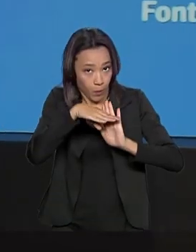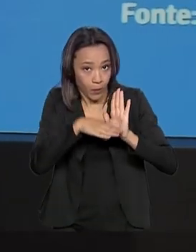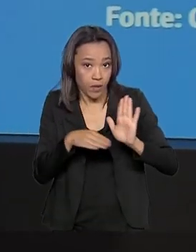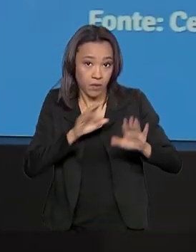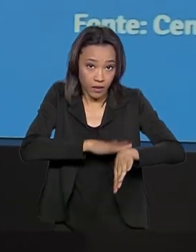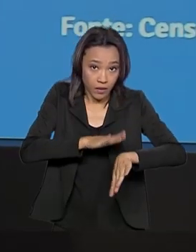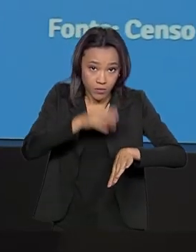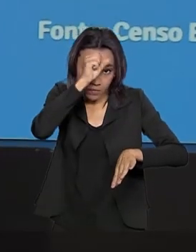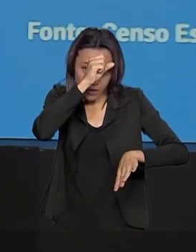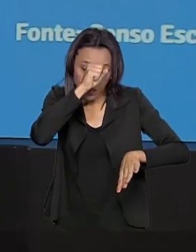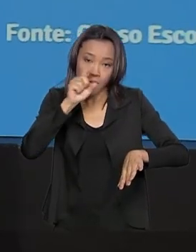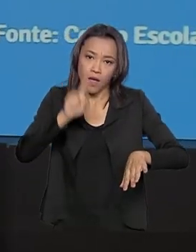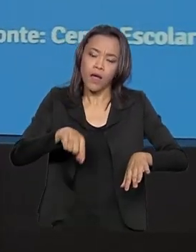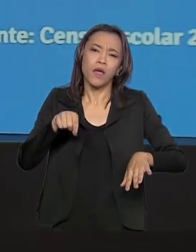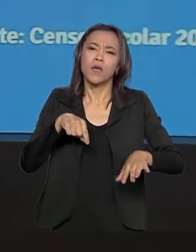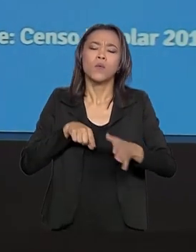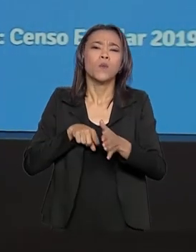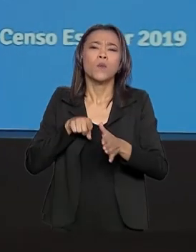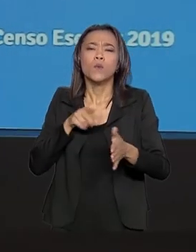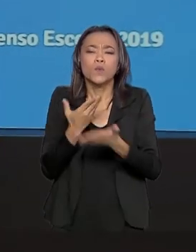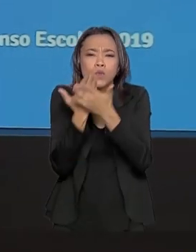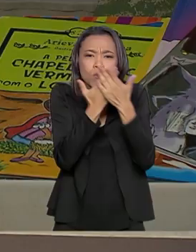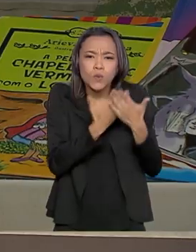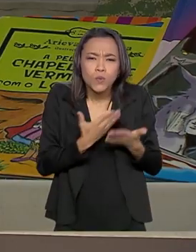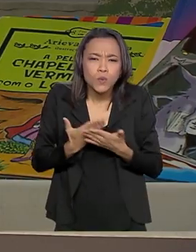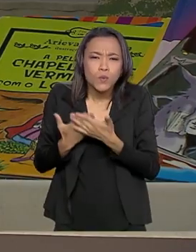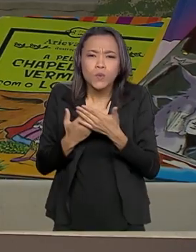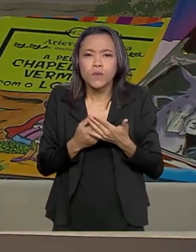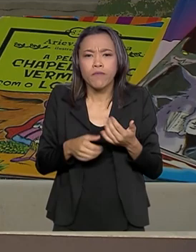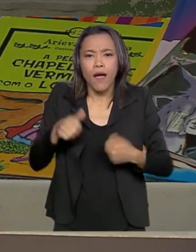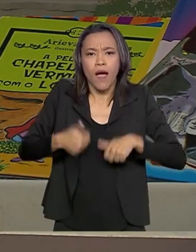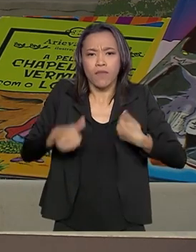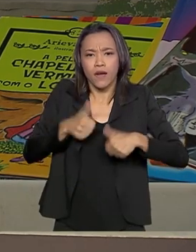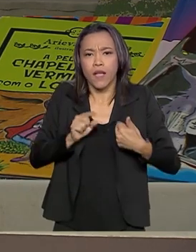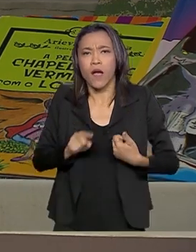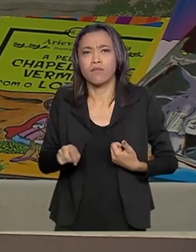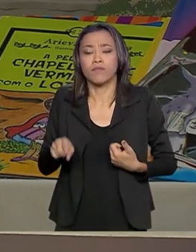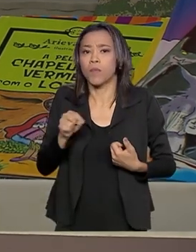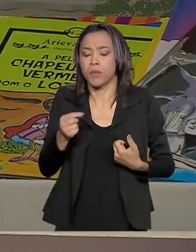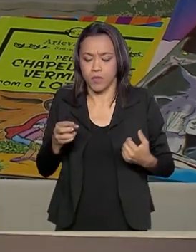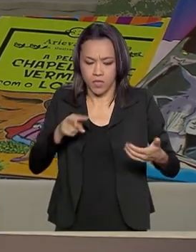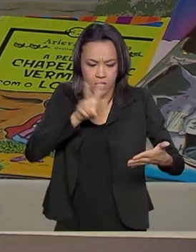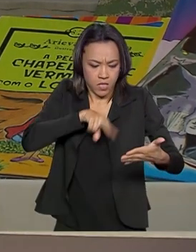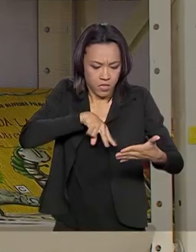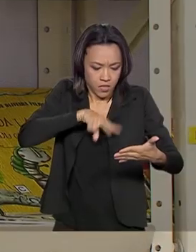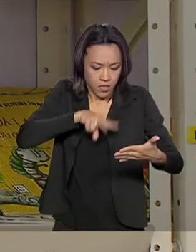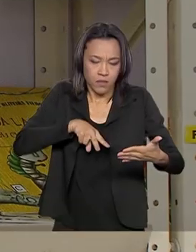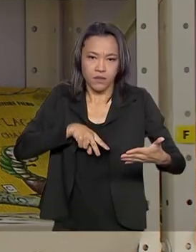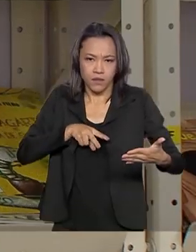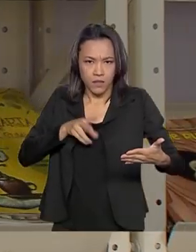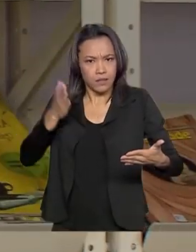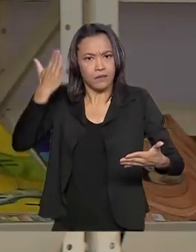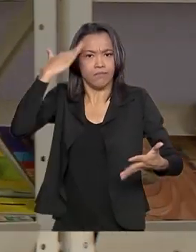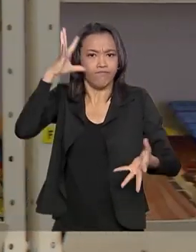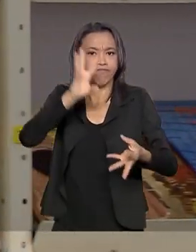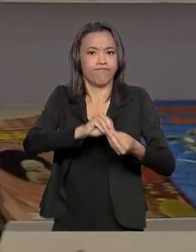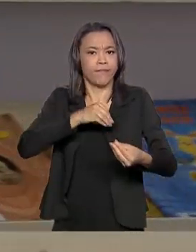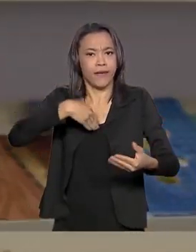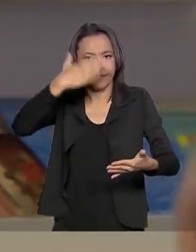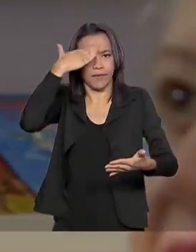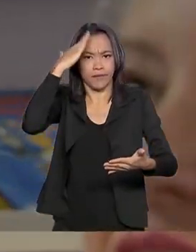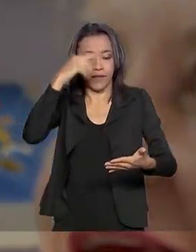a aplicação do Estudo Nacional de Fluência, que vai avaliar competências como velocidade e precisão na leitura.